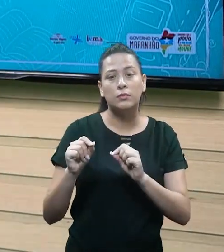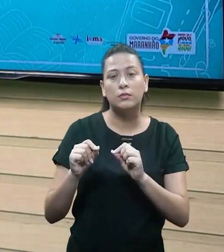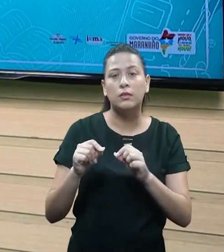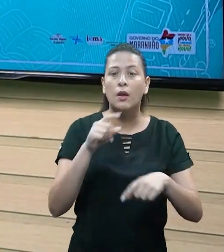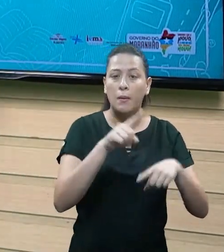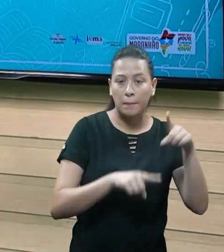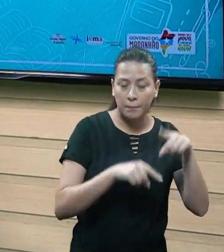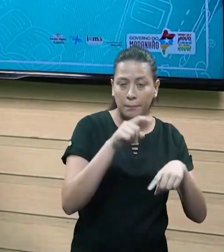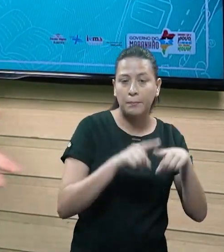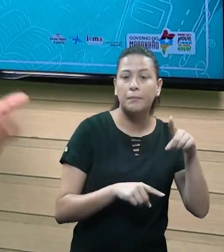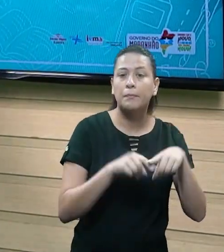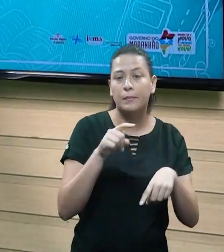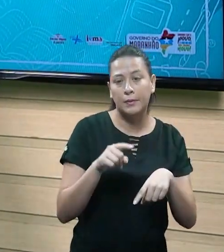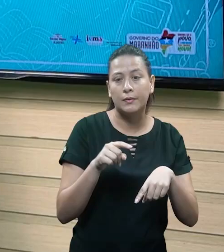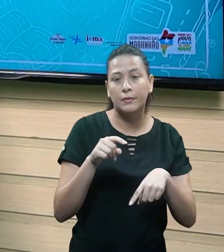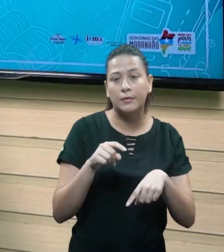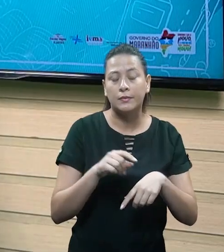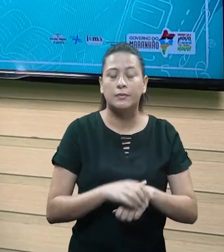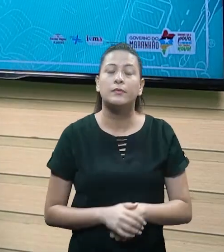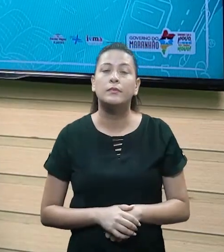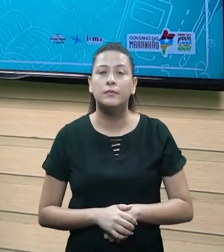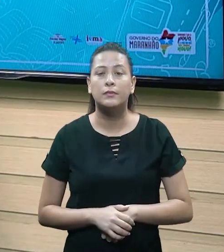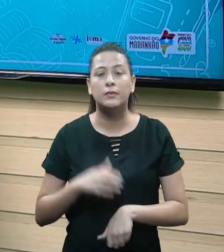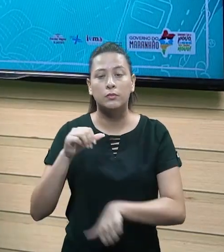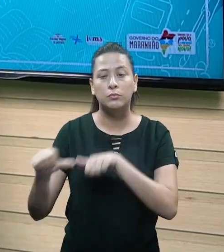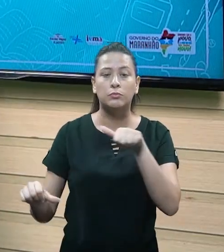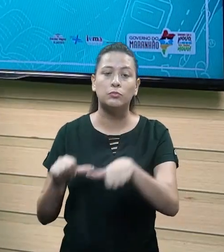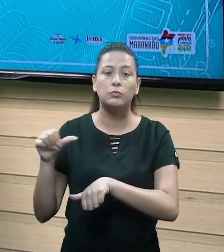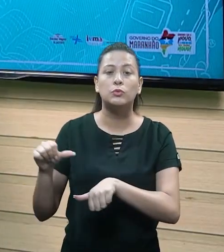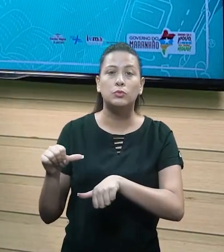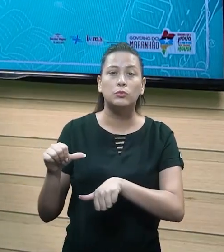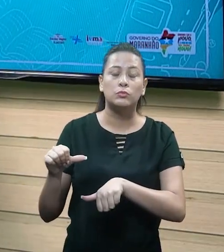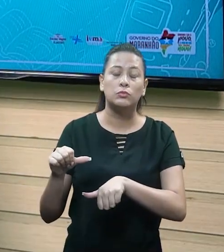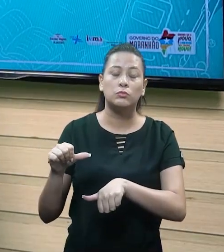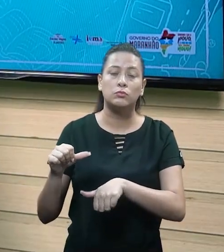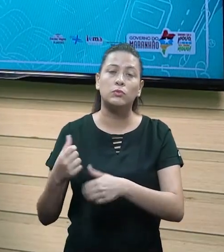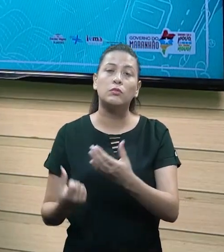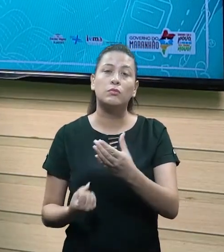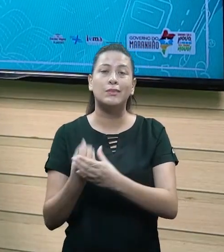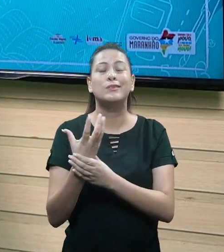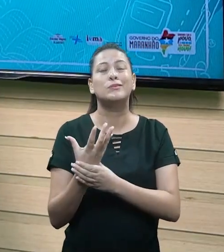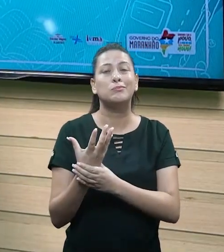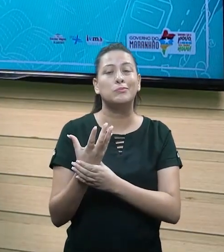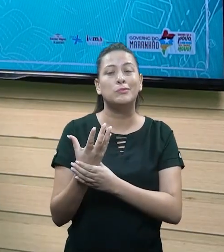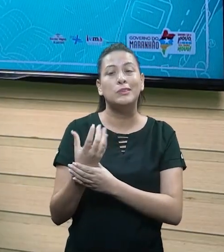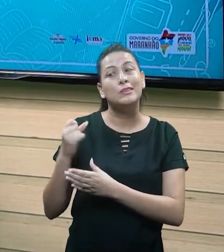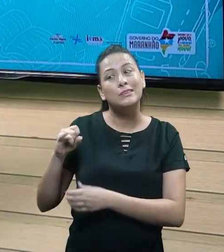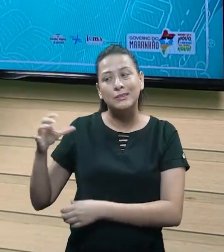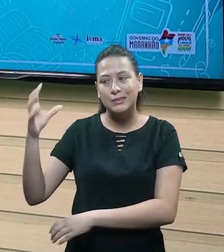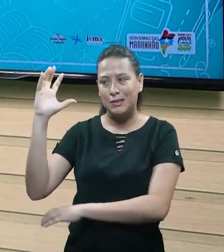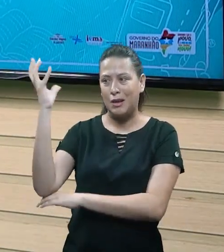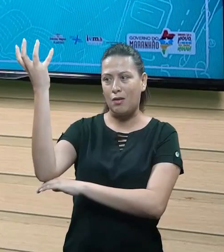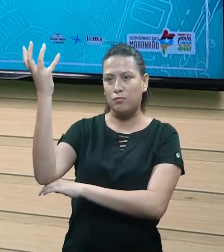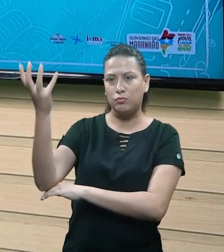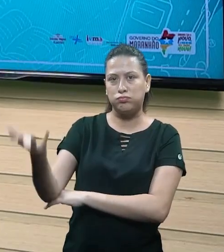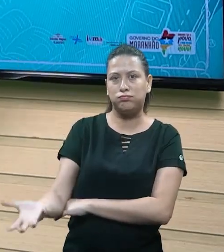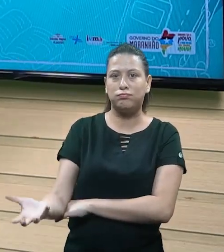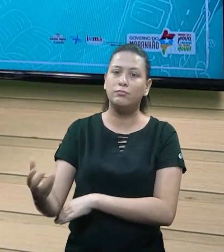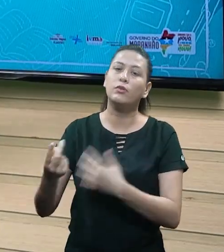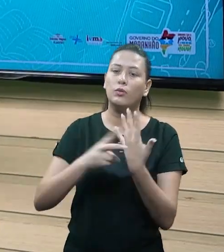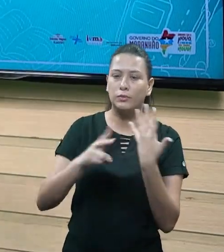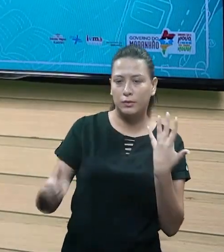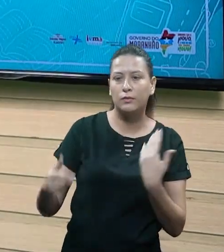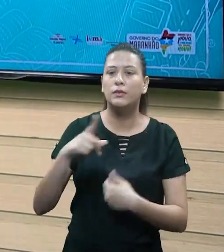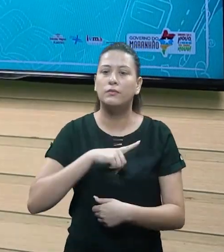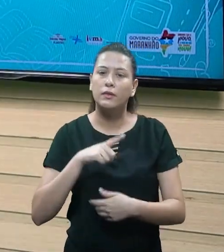considerado um bem imóvel, porque se eu retirar aquilo, ele vai me gerar um dano. Qual vai ser o dano que vai me gerar? Vai me gerar prejuízo, tá bom? Então, nessa situação, sim, as